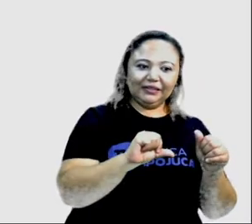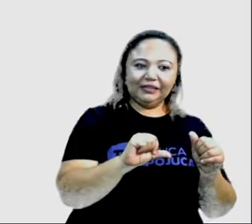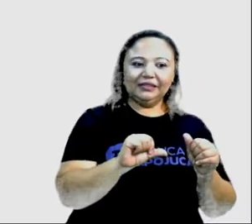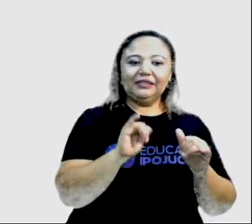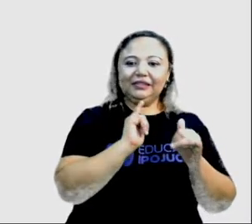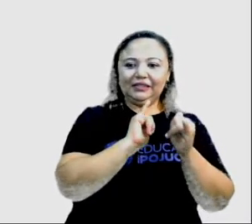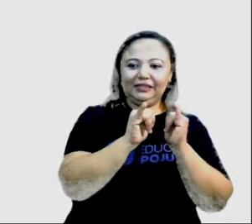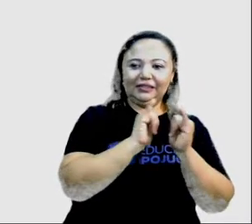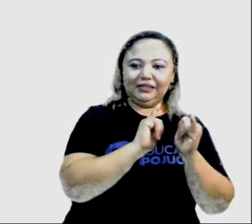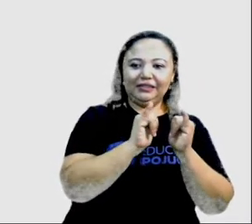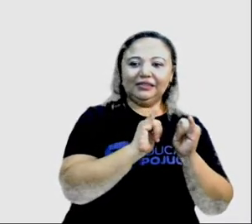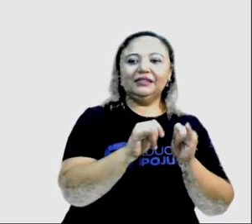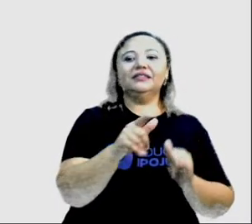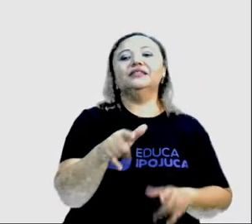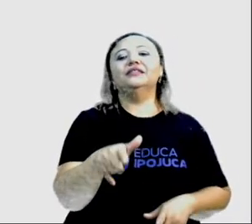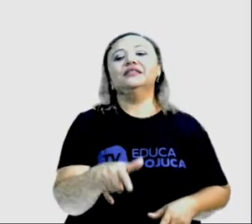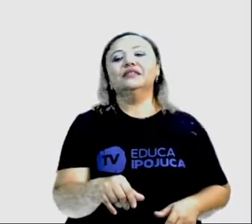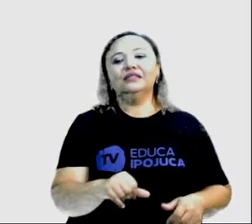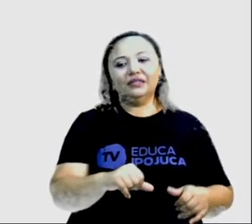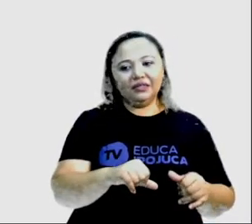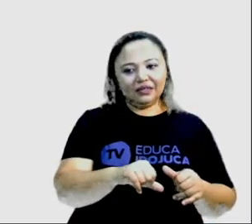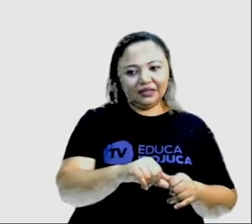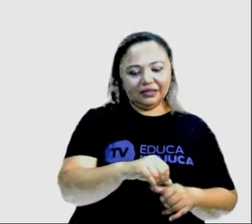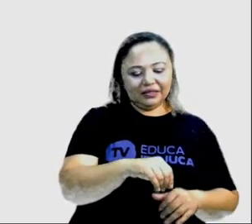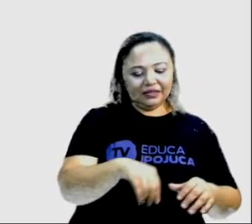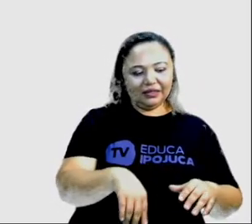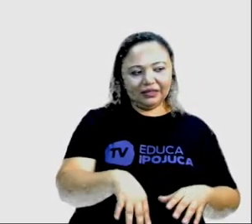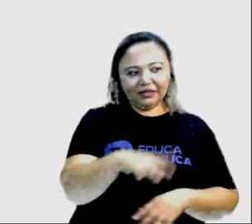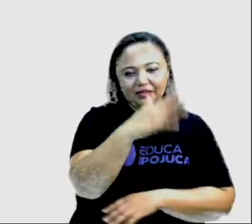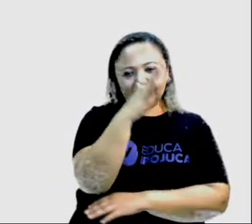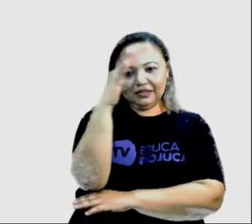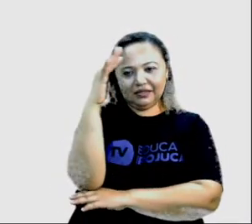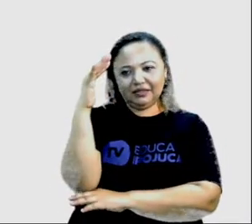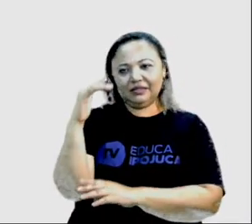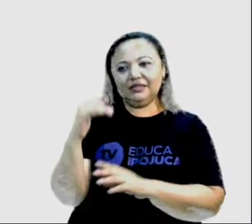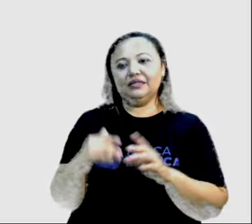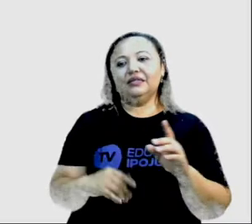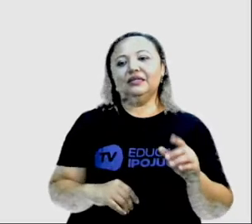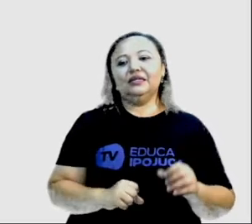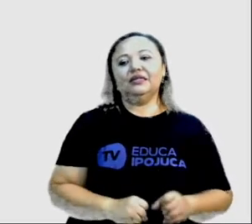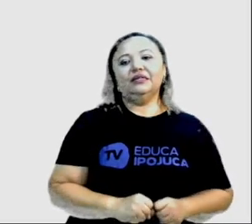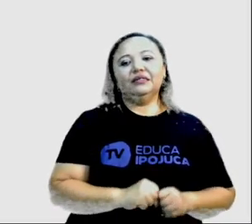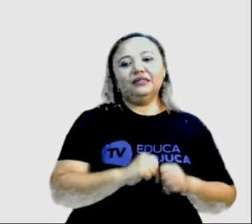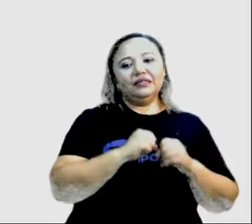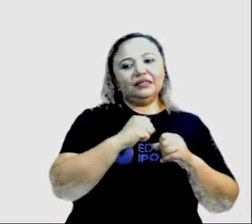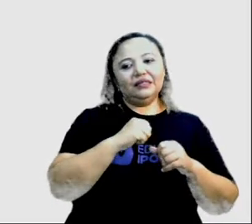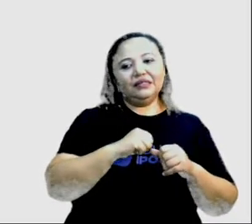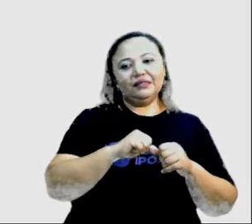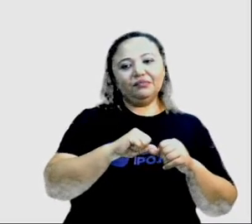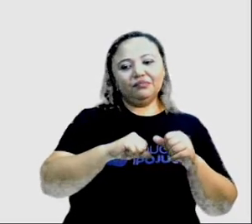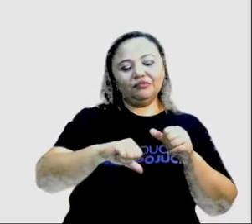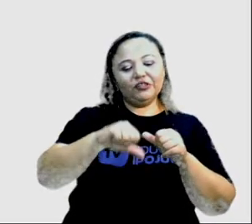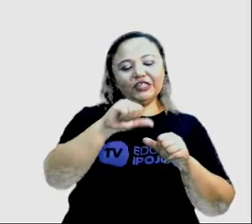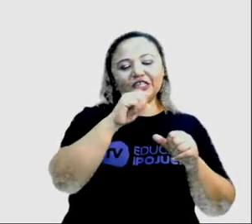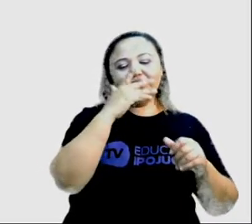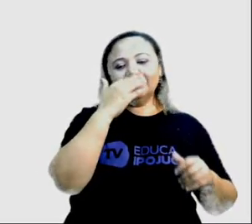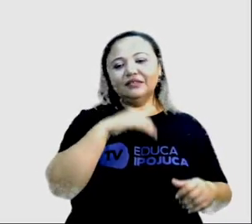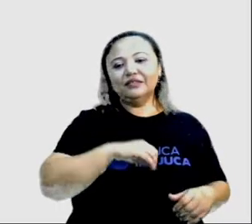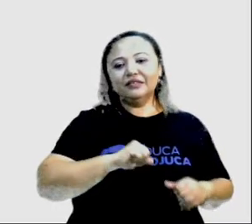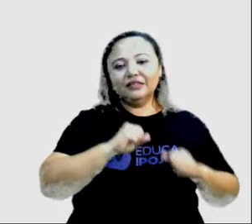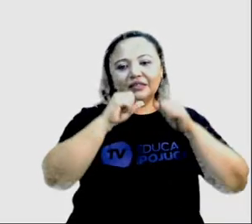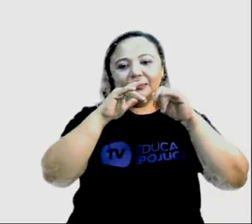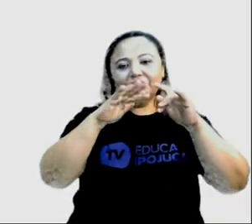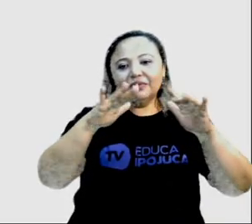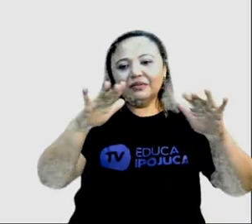energia e essa energia nas plantas vão ser liberadas em forma de oxigênio. Então,